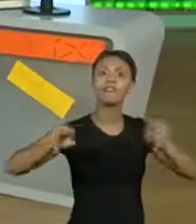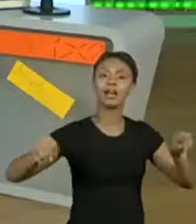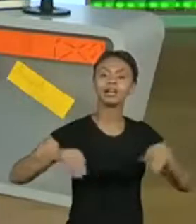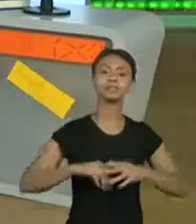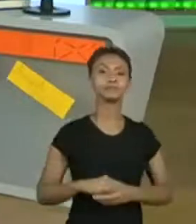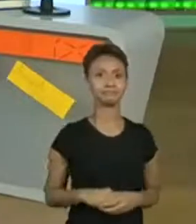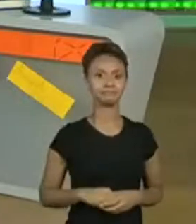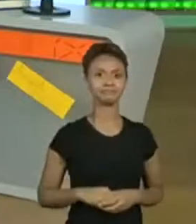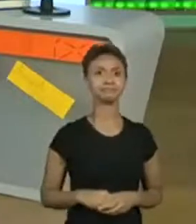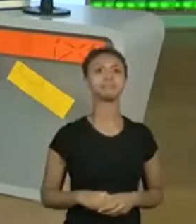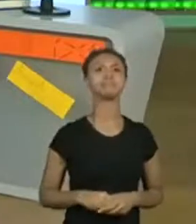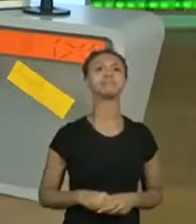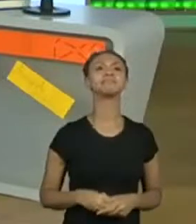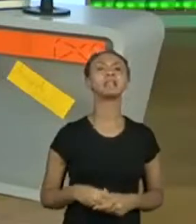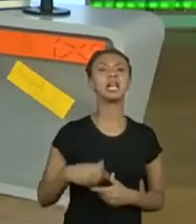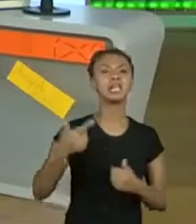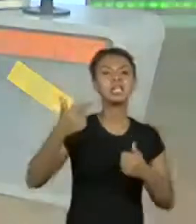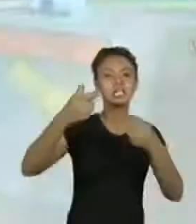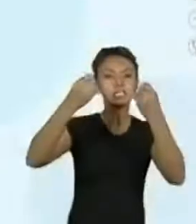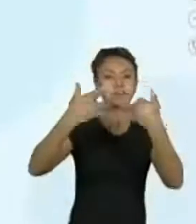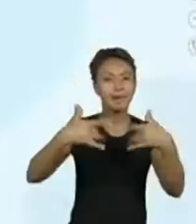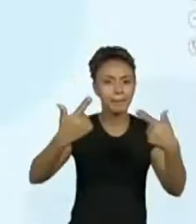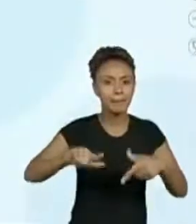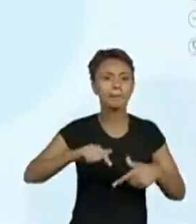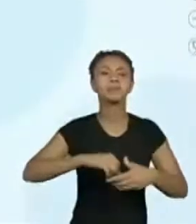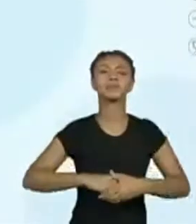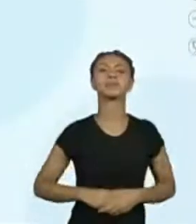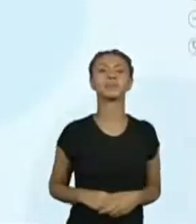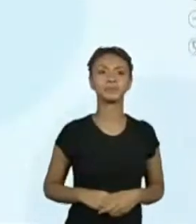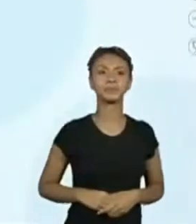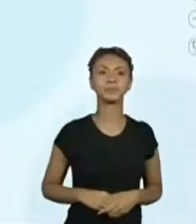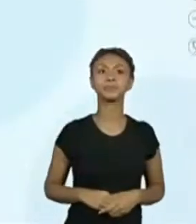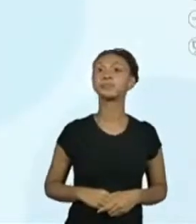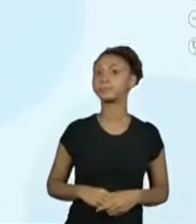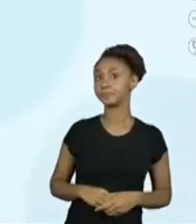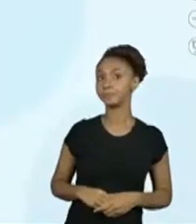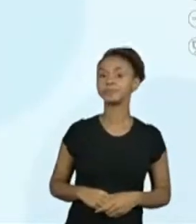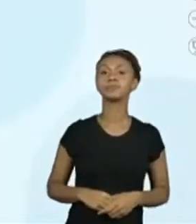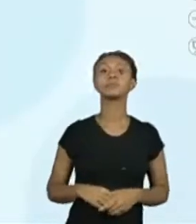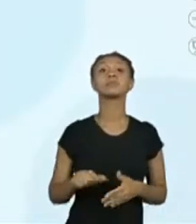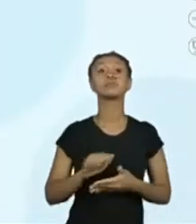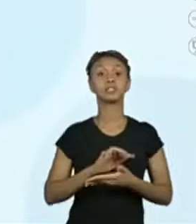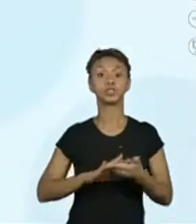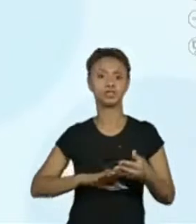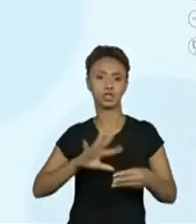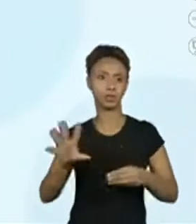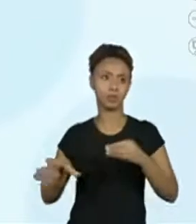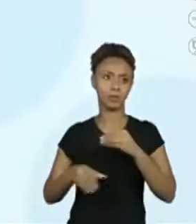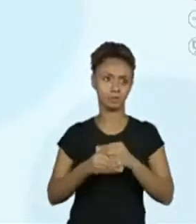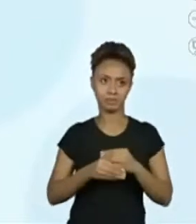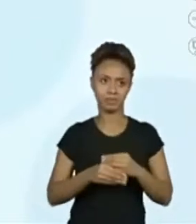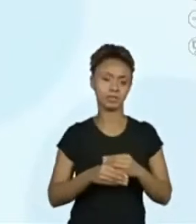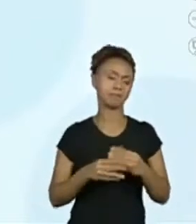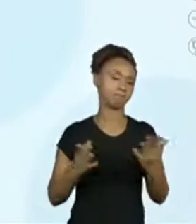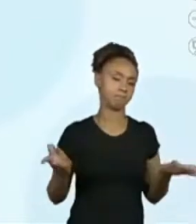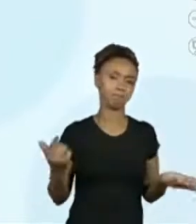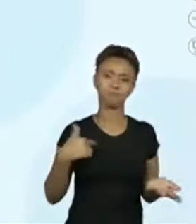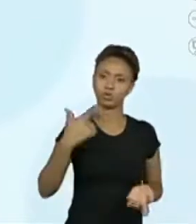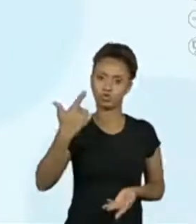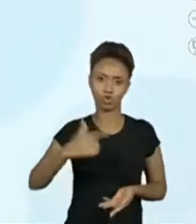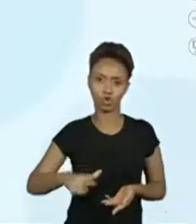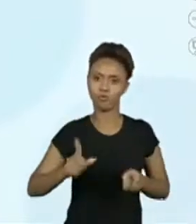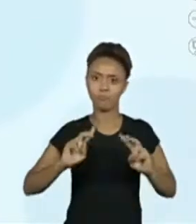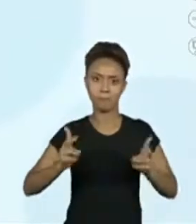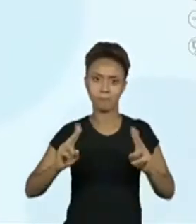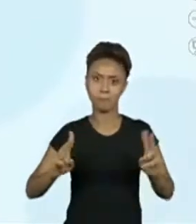falar mais um pouquinho sobre esse poema. Olha só. Atividade complementar, eu apenas repeti o poema,